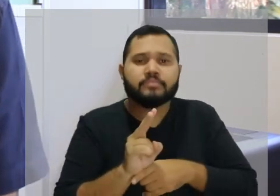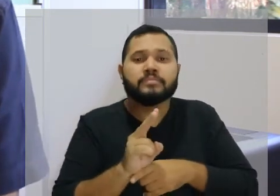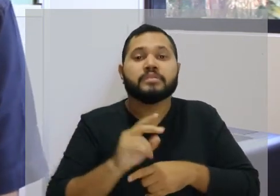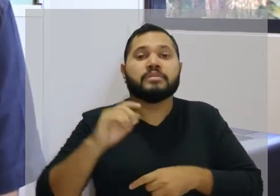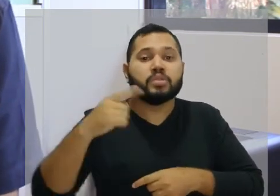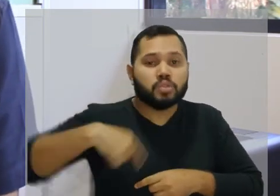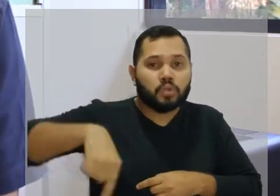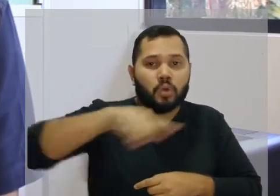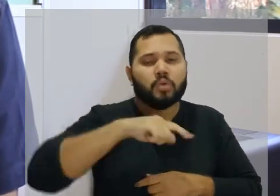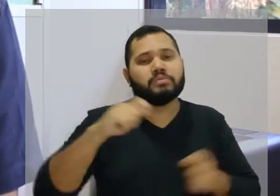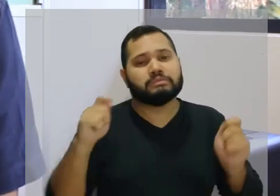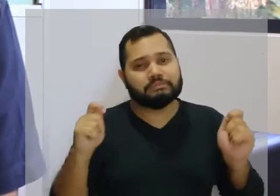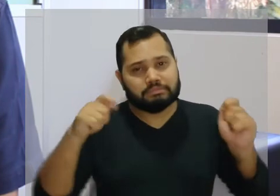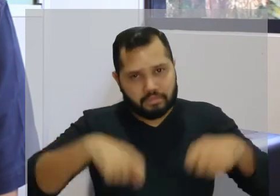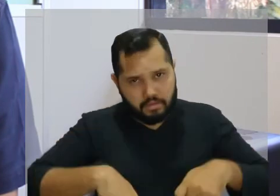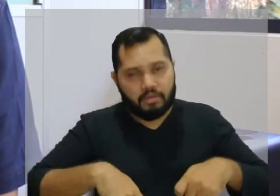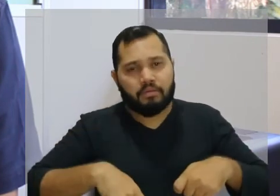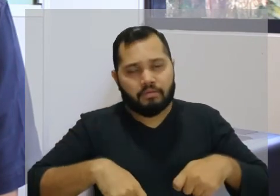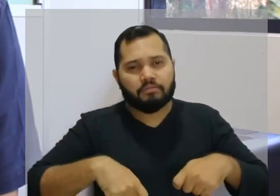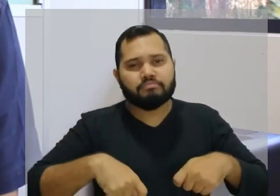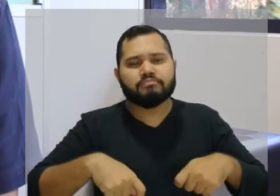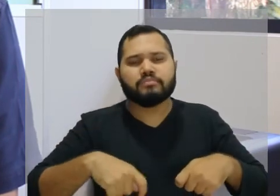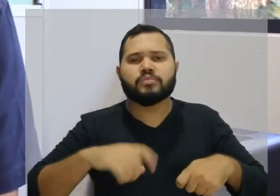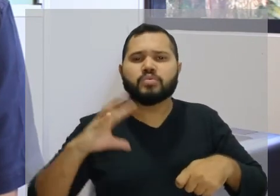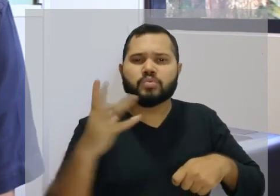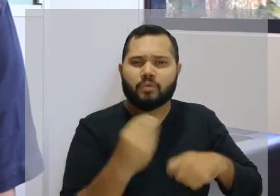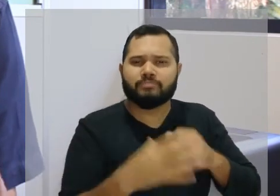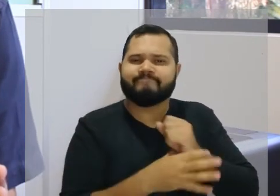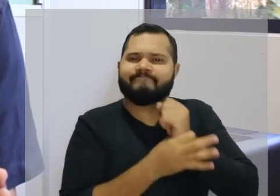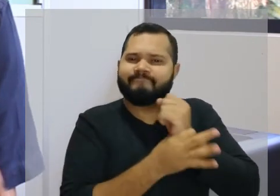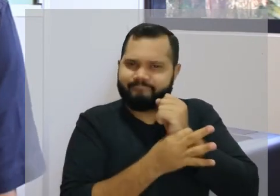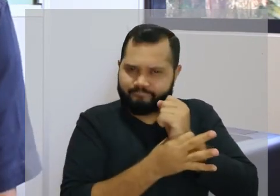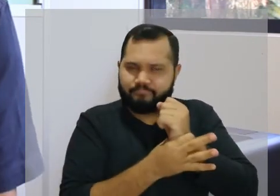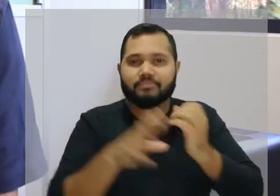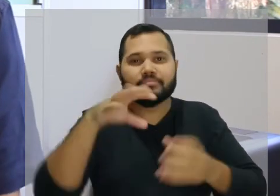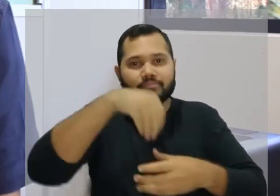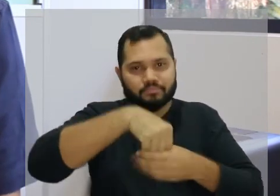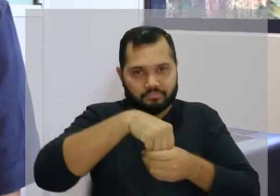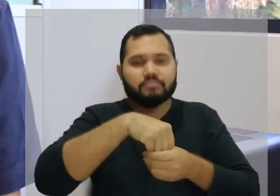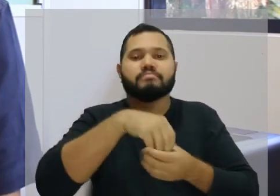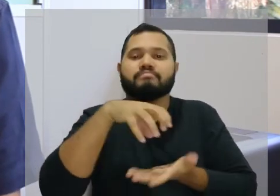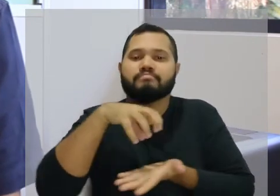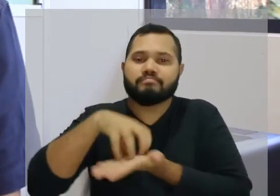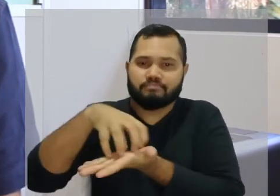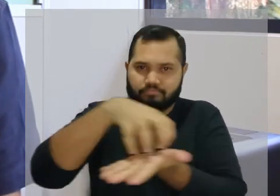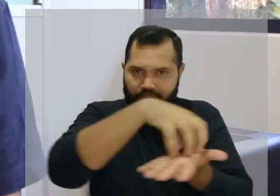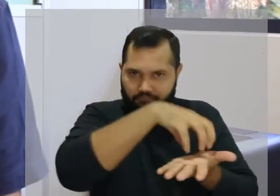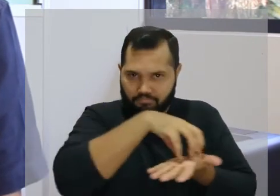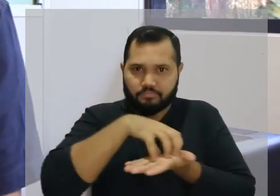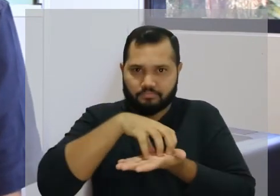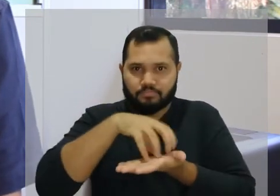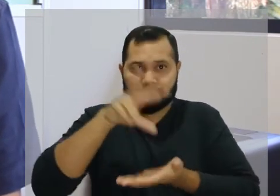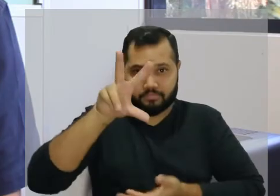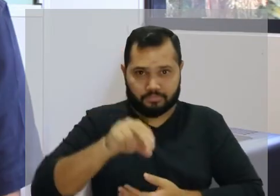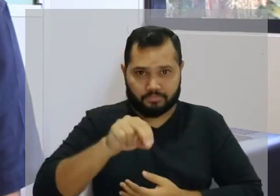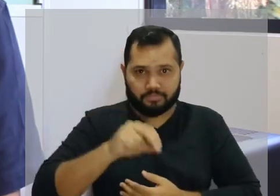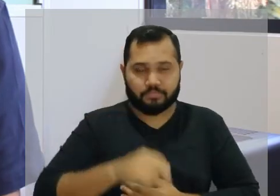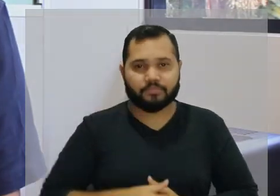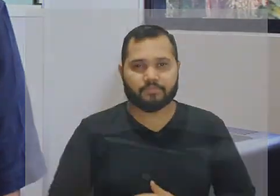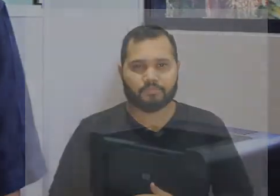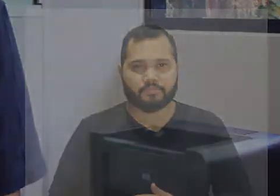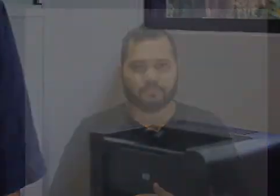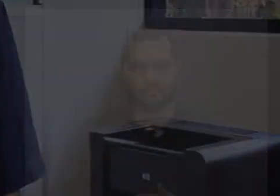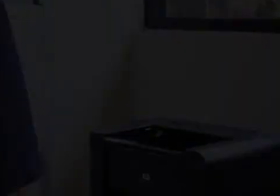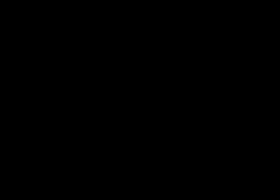De monitoramento para que a gente possa ter toda a segurança possível dentro dos nossos campos e dos nossos